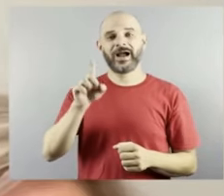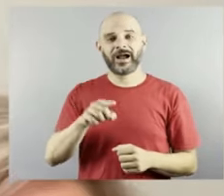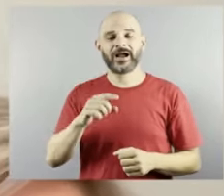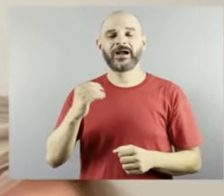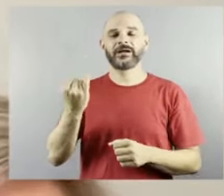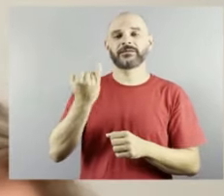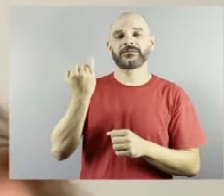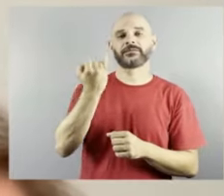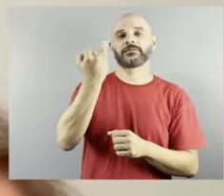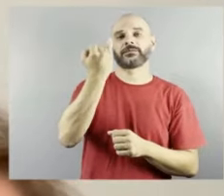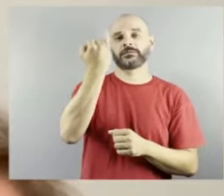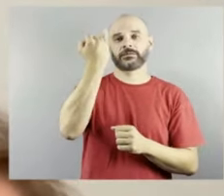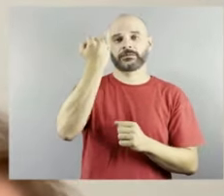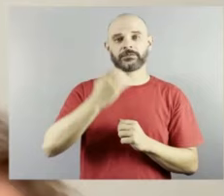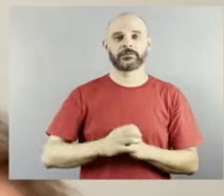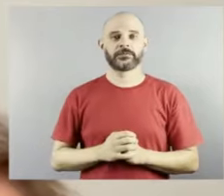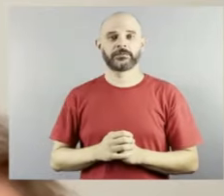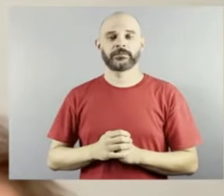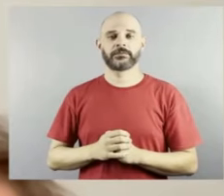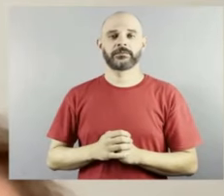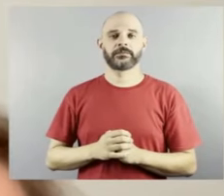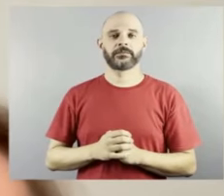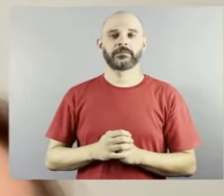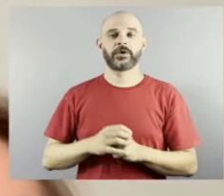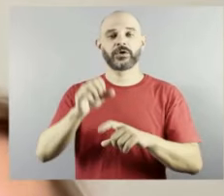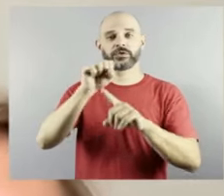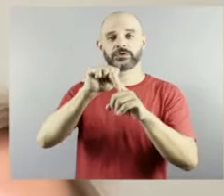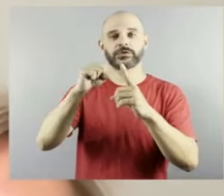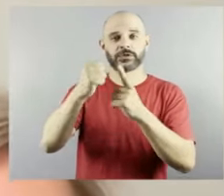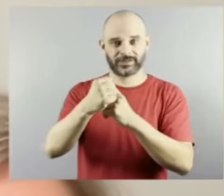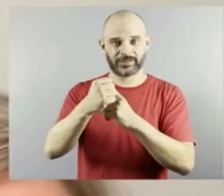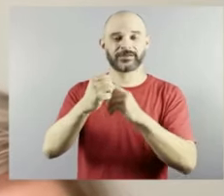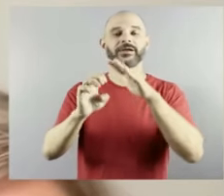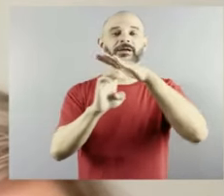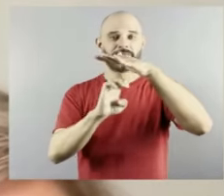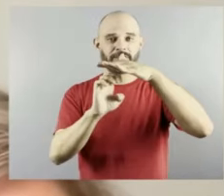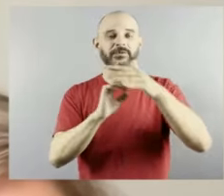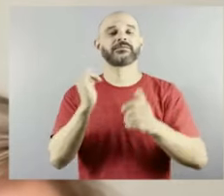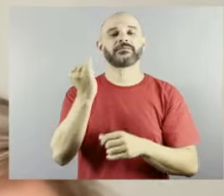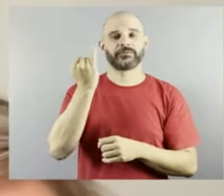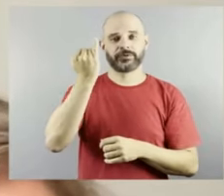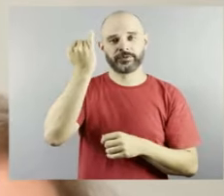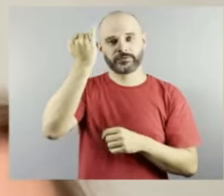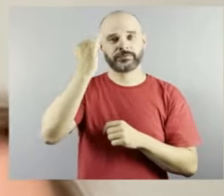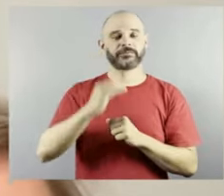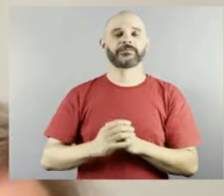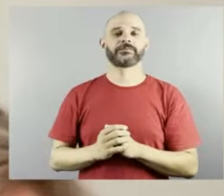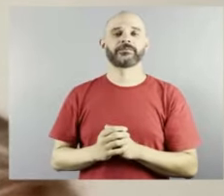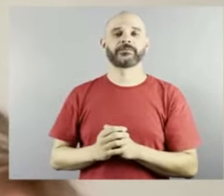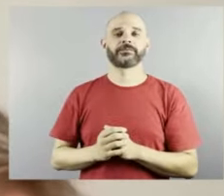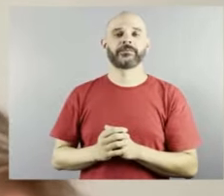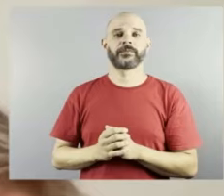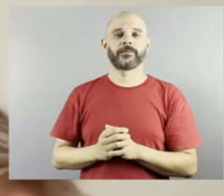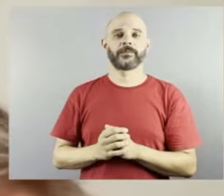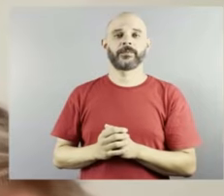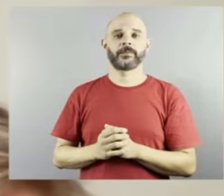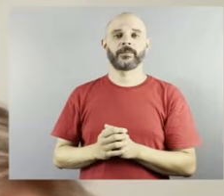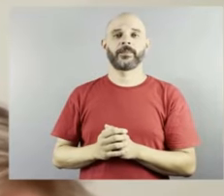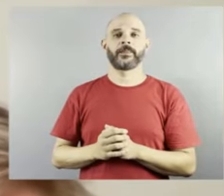importantíssima para a sociedade, é muito mais fácil a sociedade acreditar